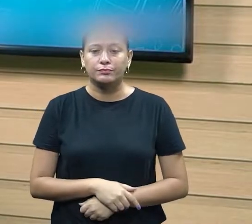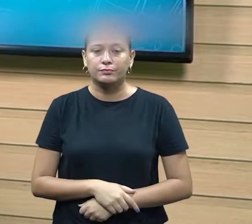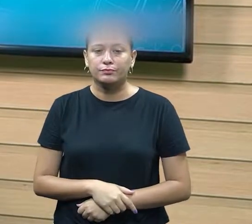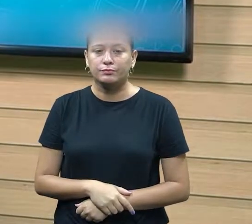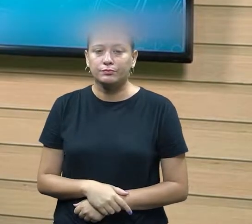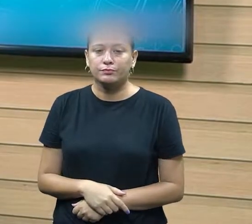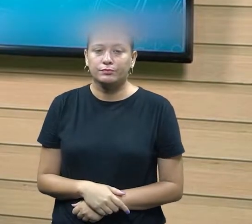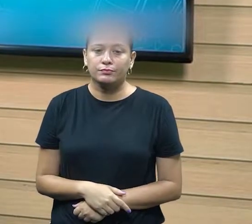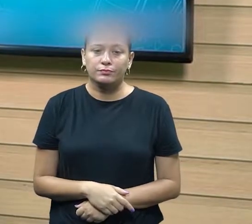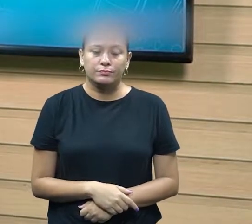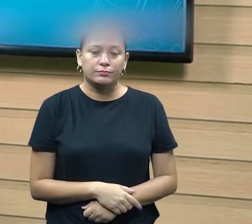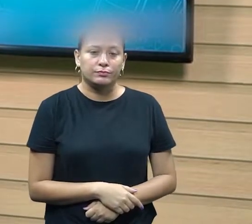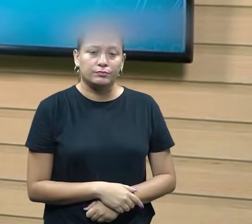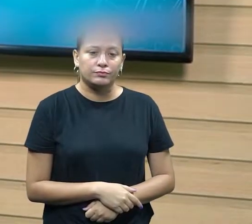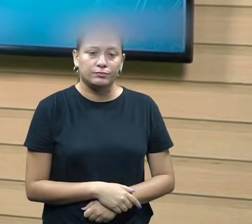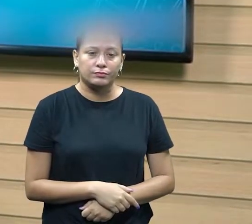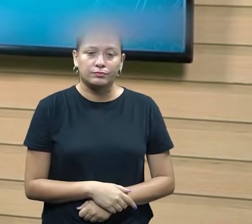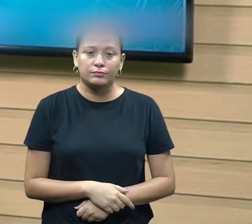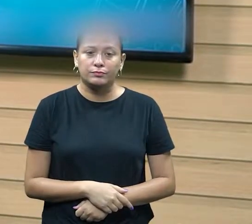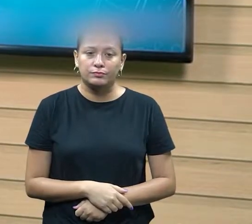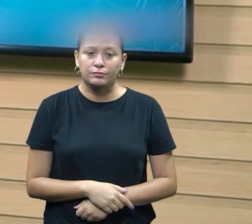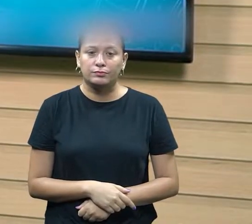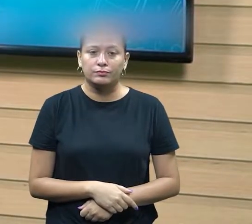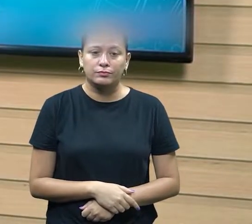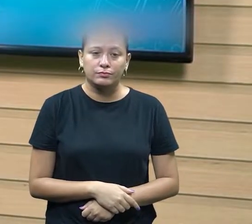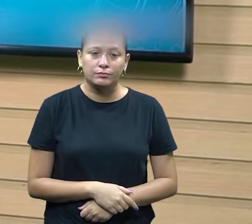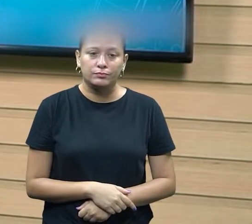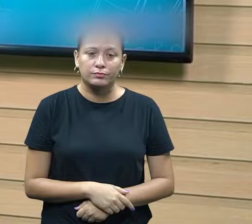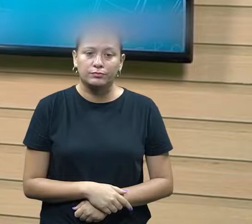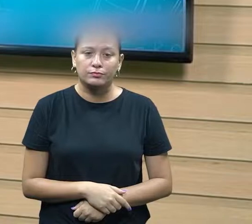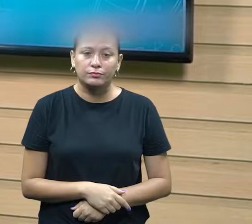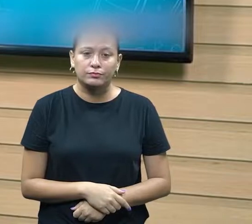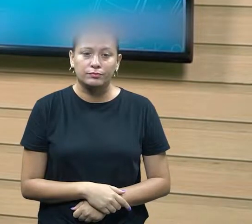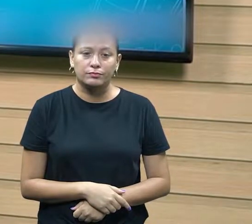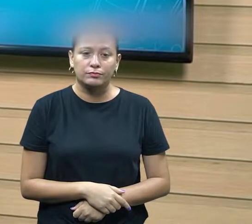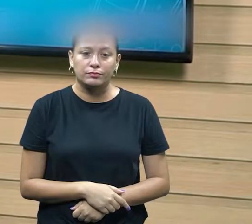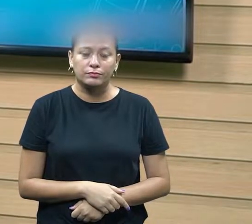então vamos respeitar vamos estar